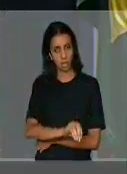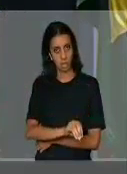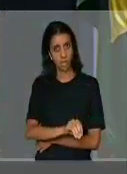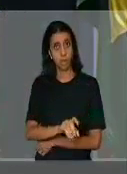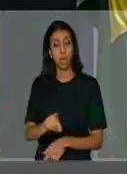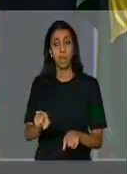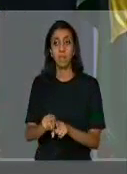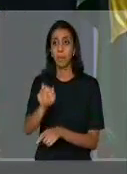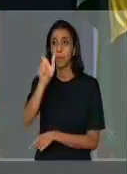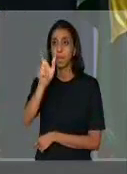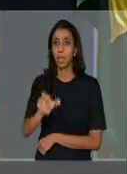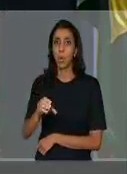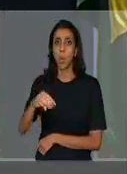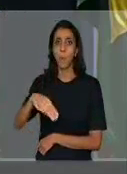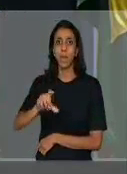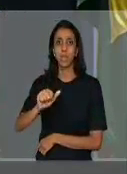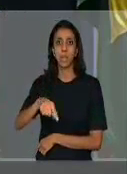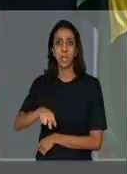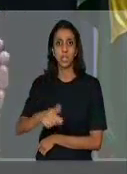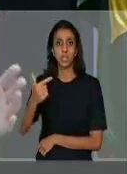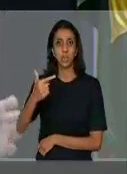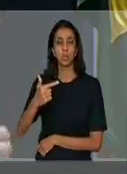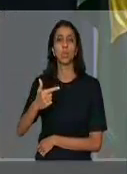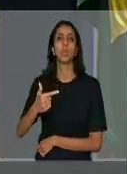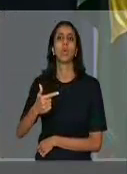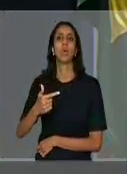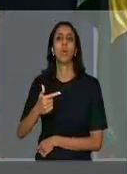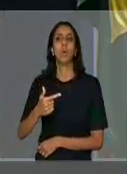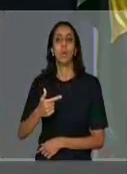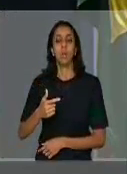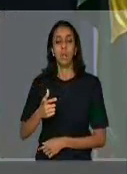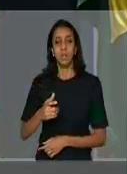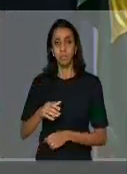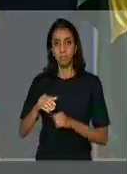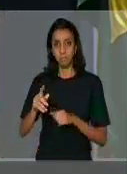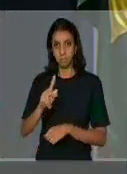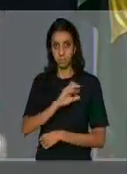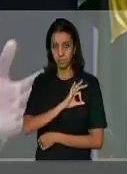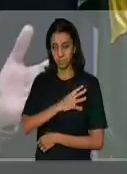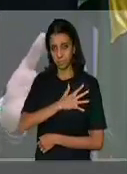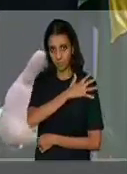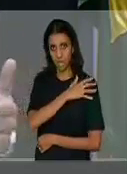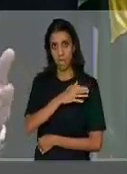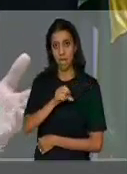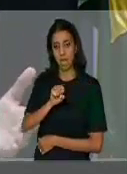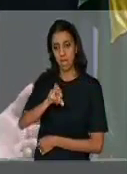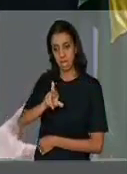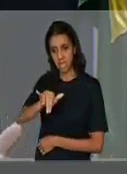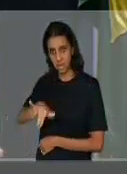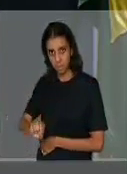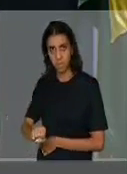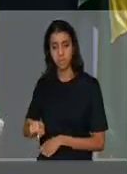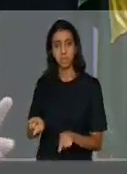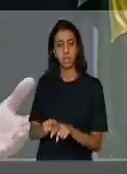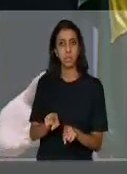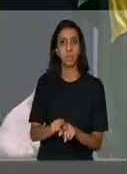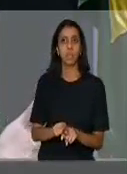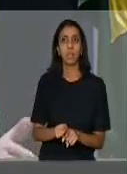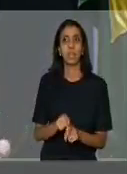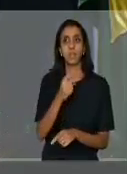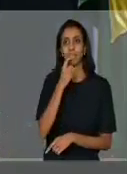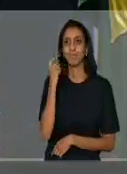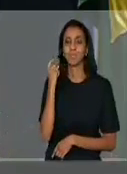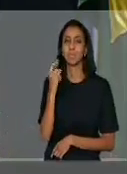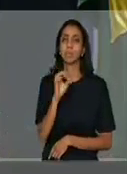o Comandante do 12º BPM de Caxias do Sul, Major Jorge Hermes Rivas, e nós tivemos os últimos policiais que